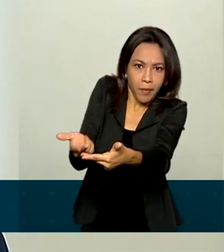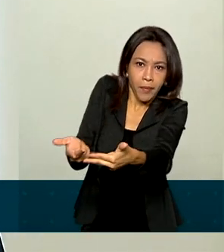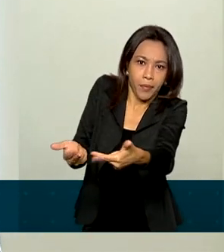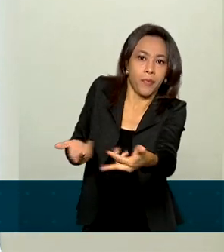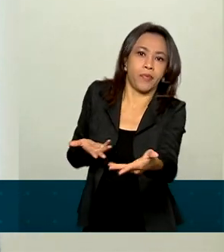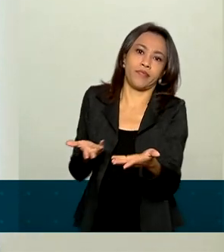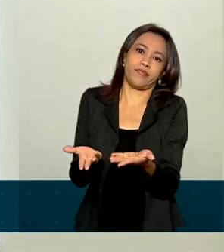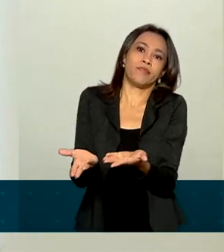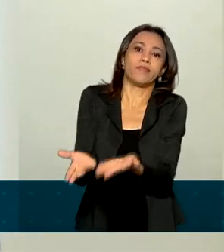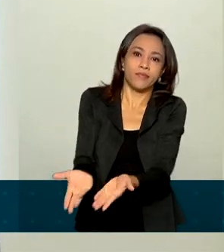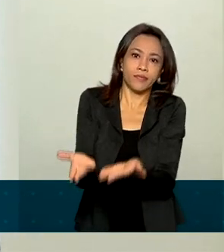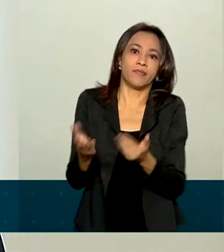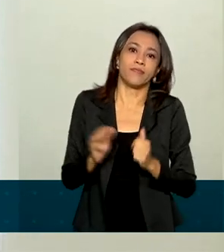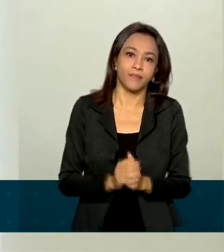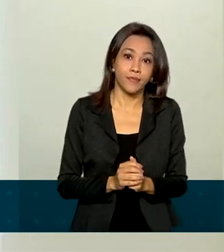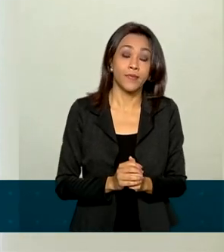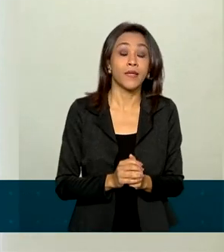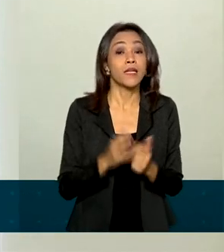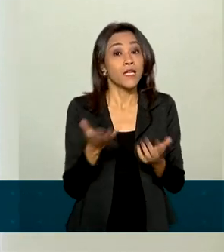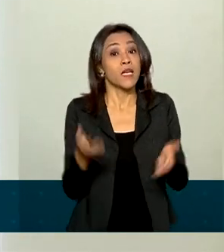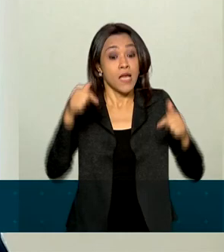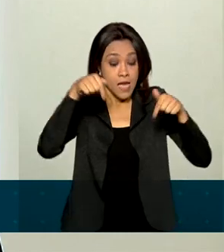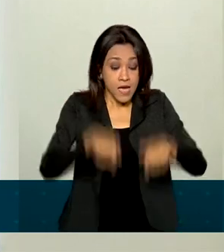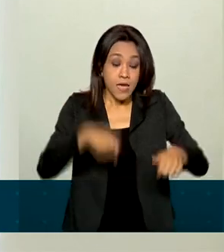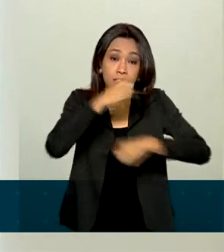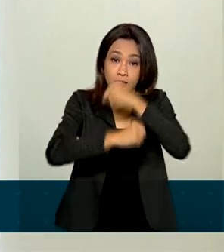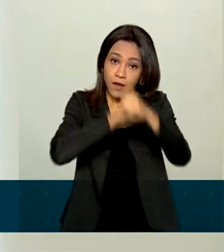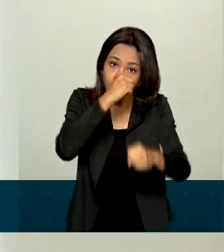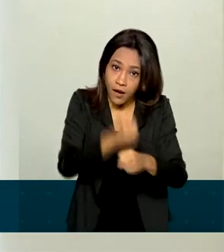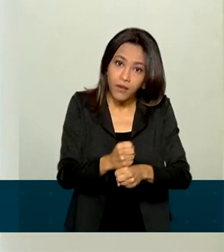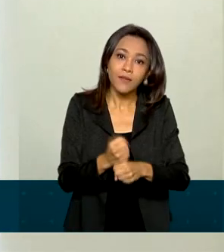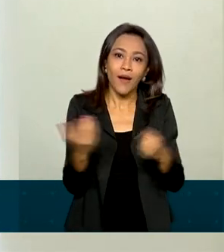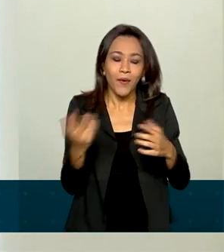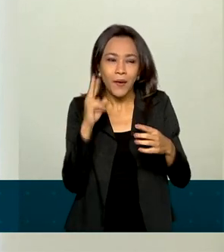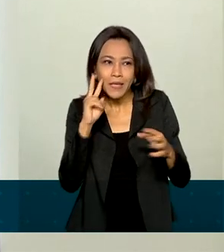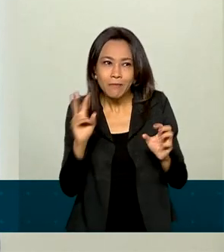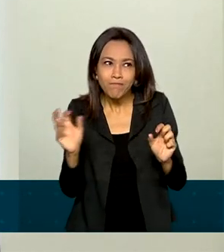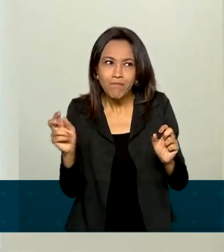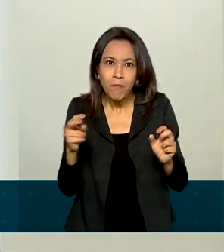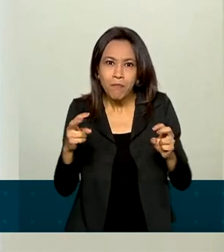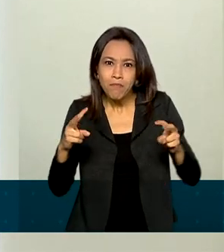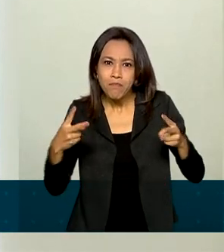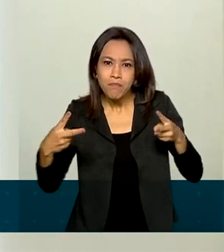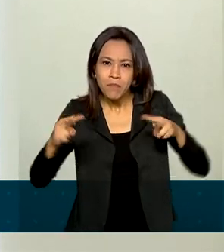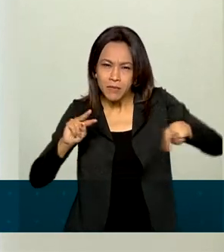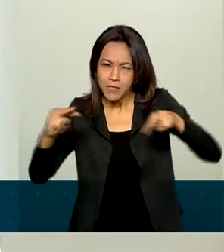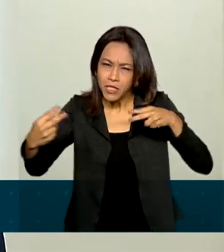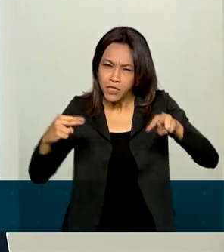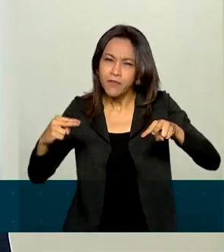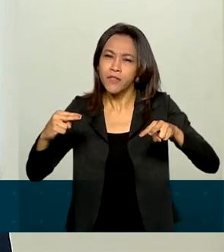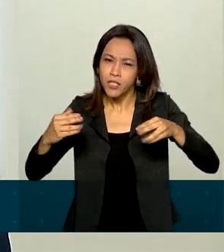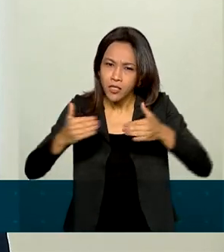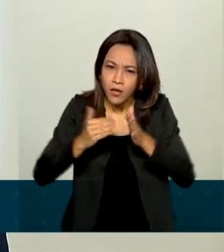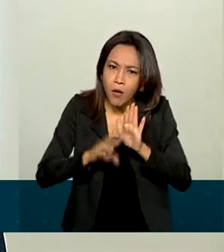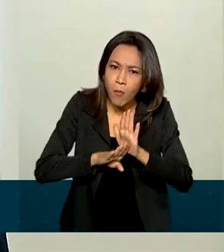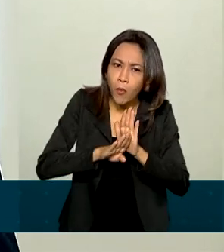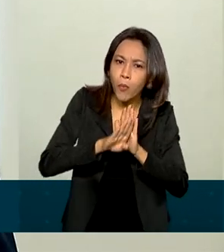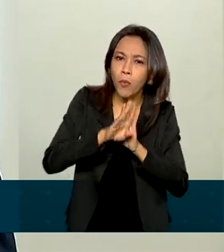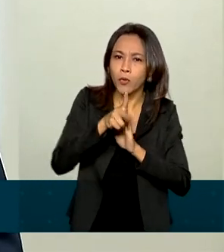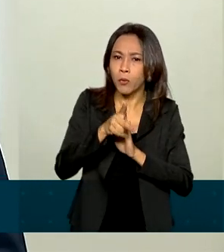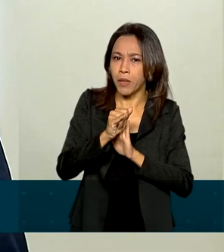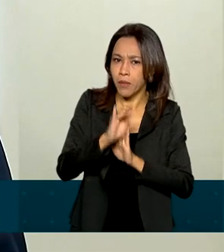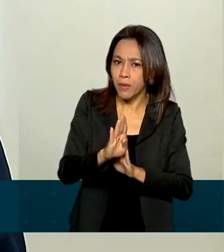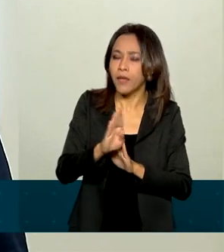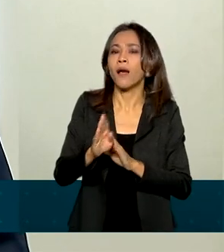produtos não duráveis, como alimentos. Já nesse ano, com a perspectiva de crescimento do PIB, com a perspectiva da retomada da economia,